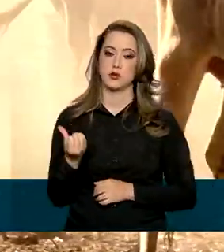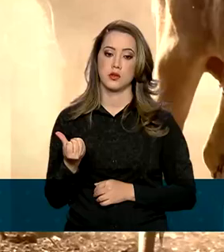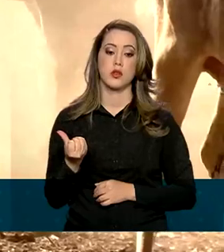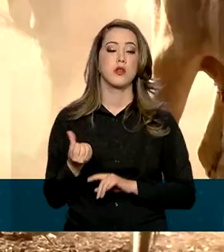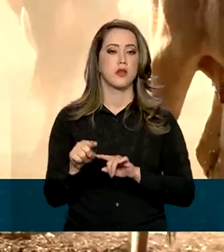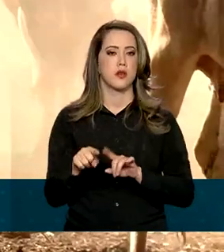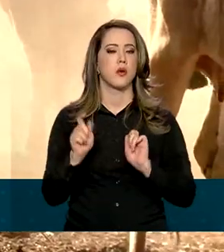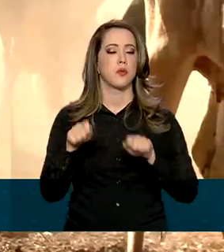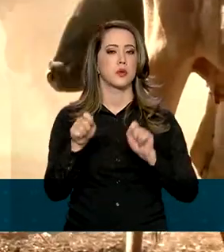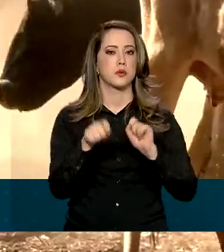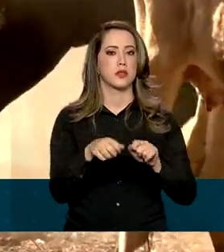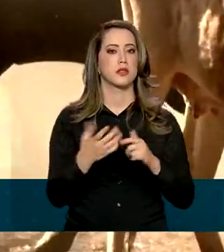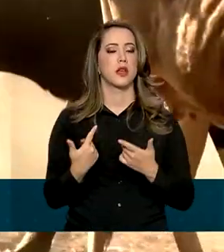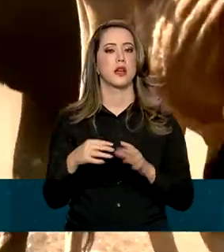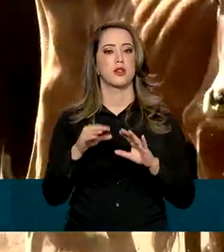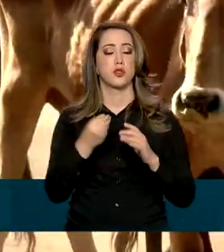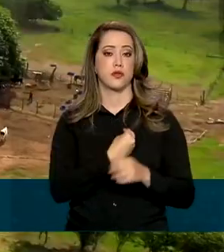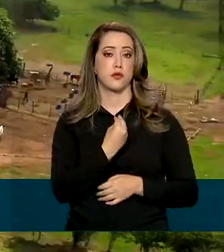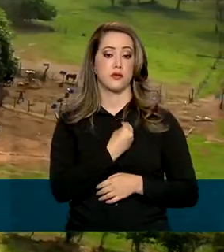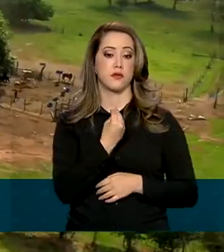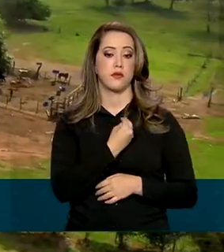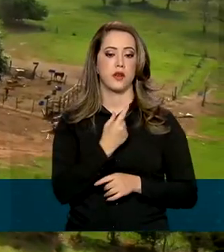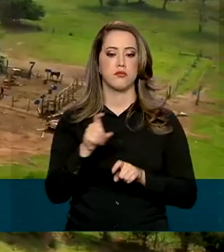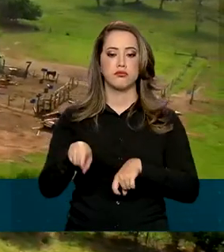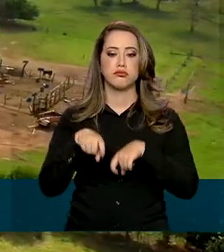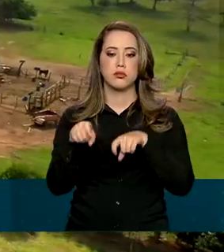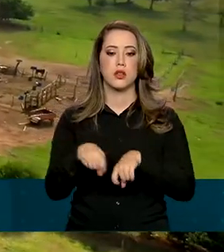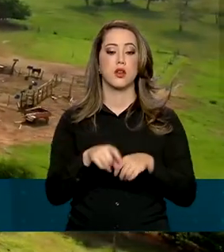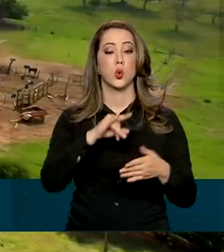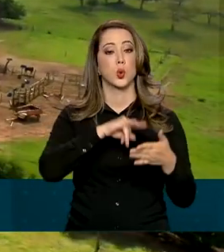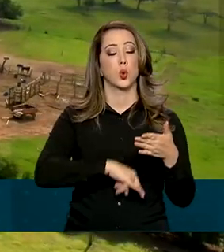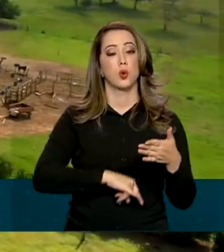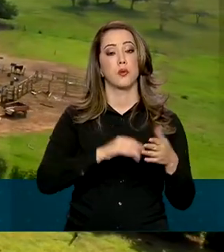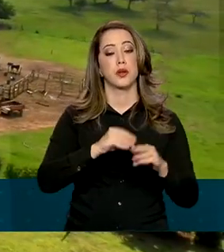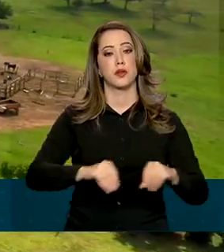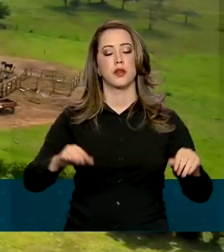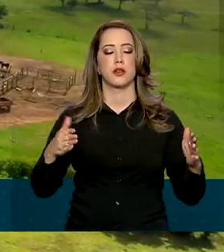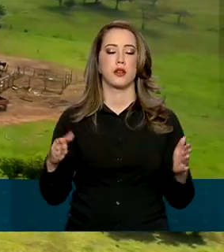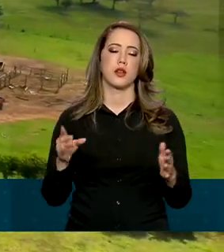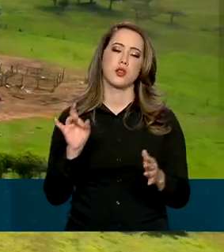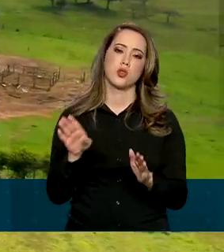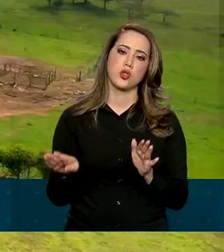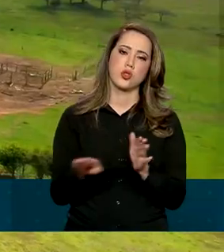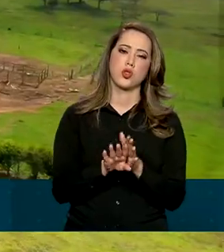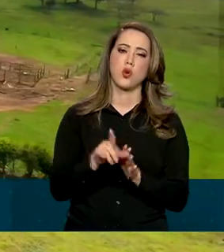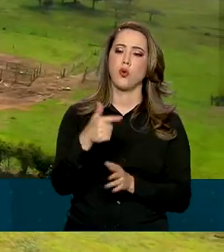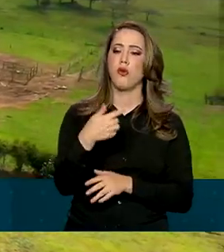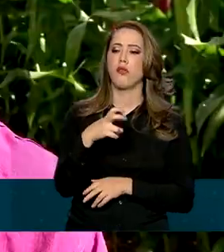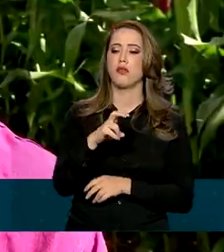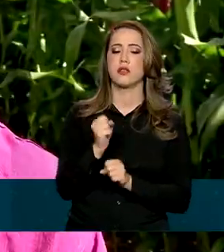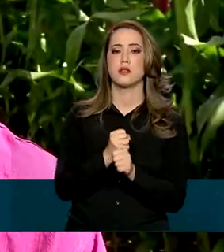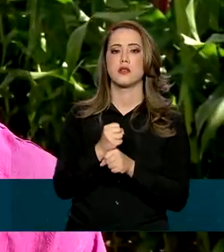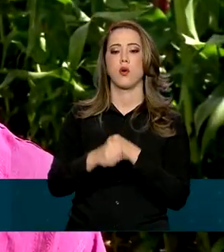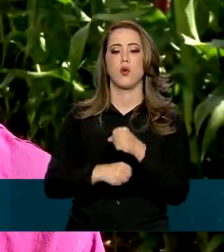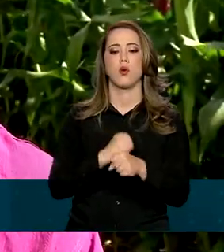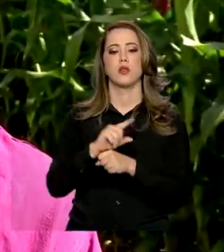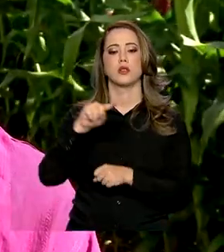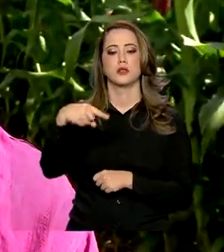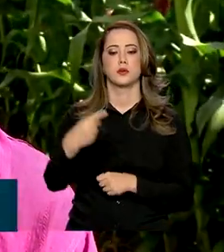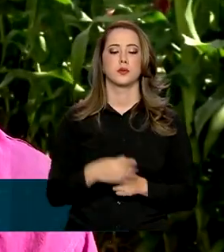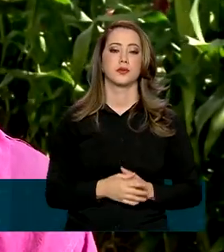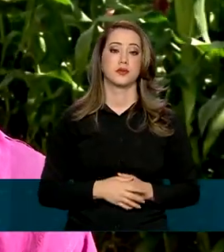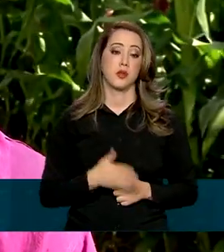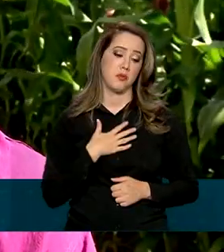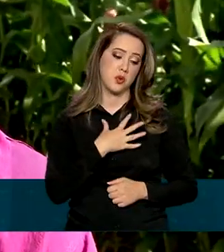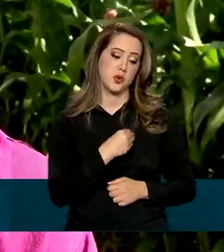morar e produzir nas próprias terras. O título da propriedade só chegou 25 anos depois. Vai ficar para os herdeiros,